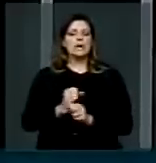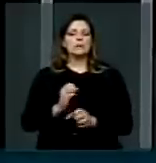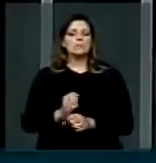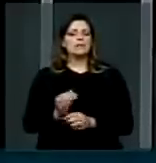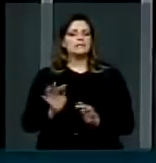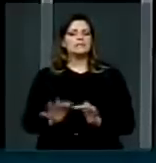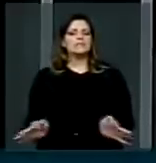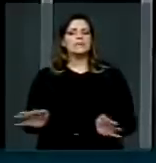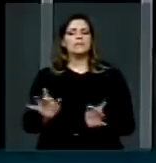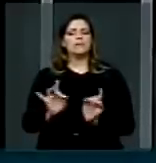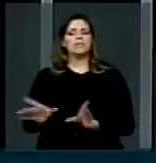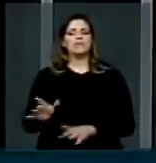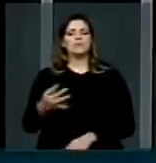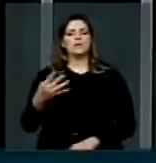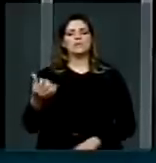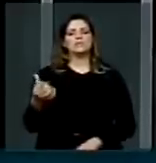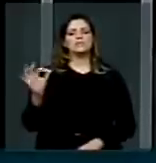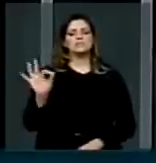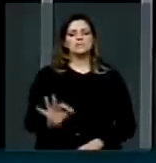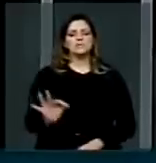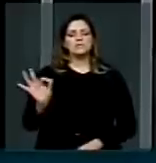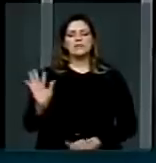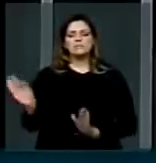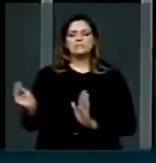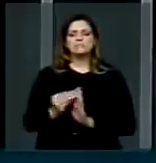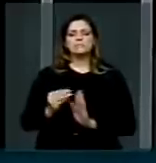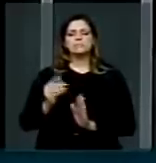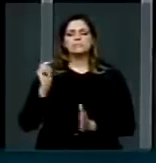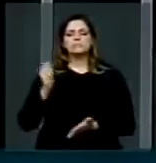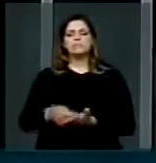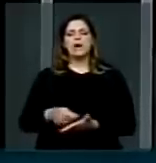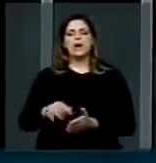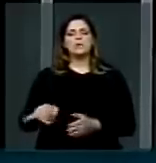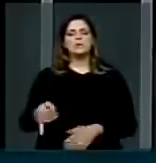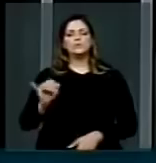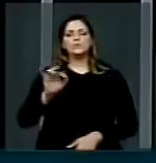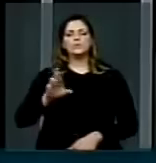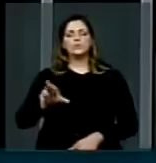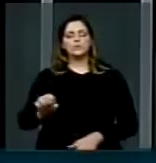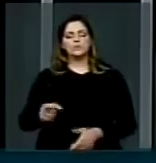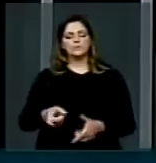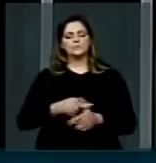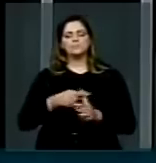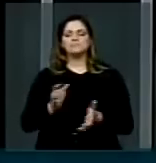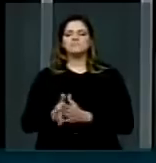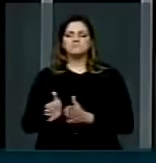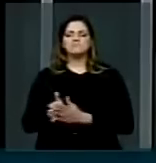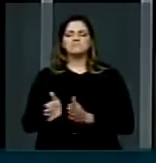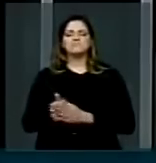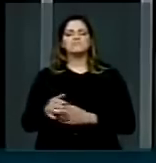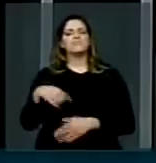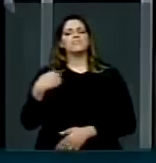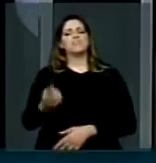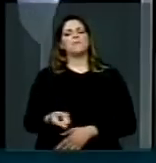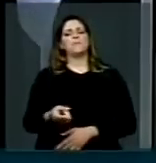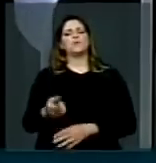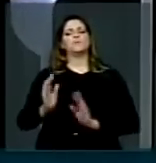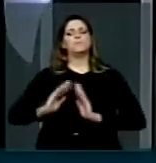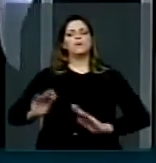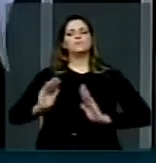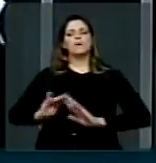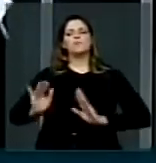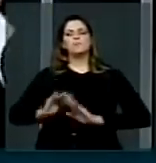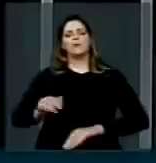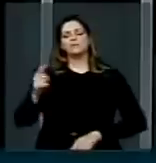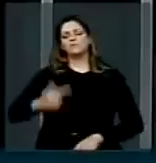deixamos 46% para pagar juros da dívida pública e batemos palma. E depois as reivindicações